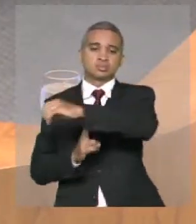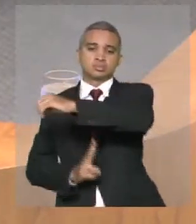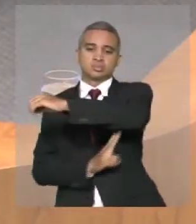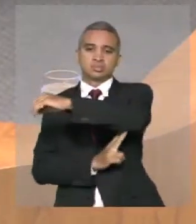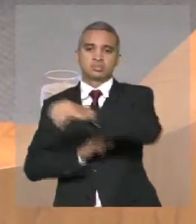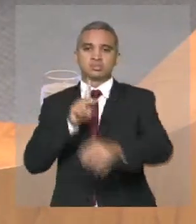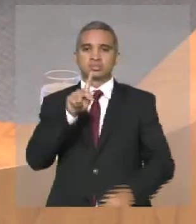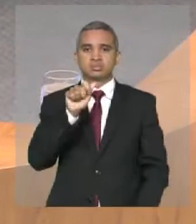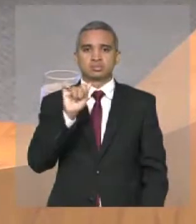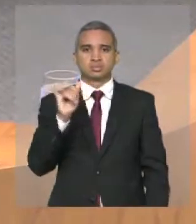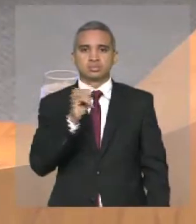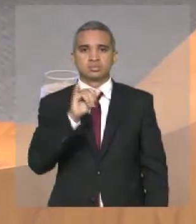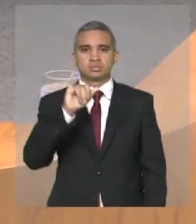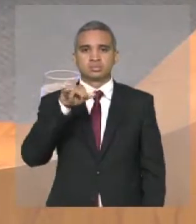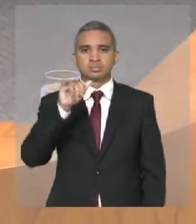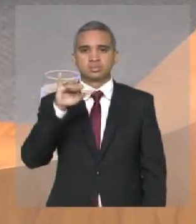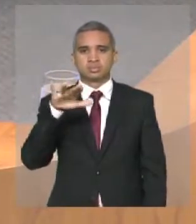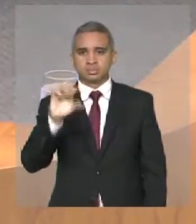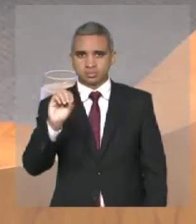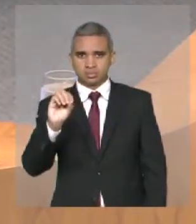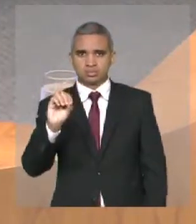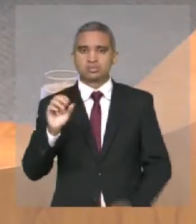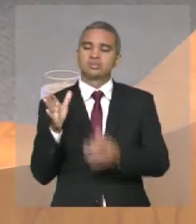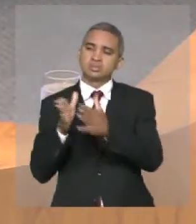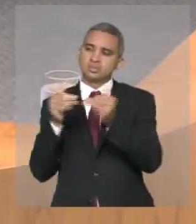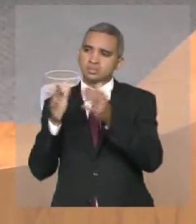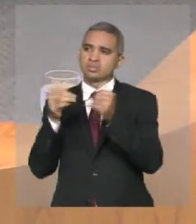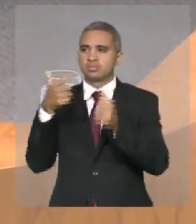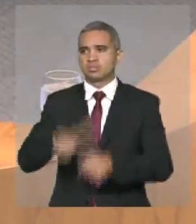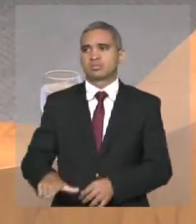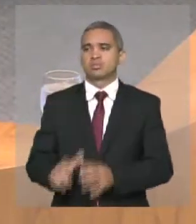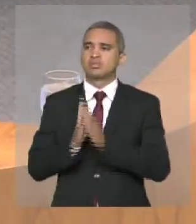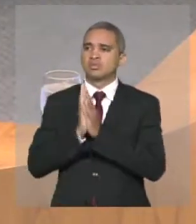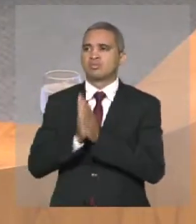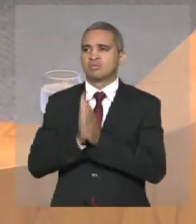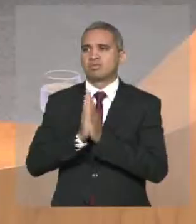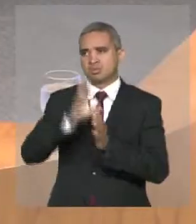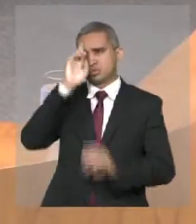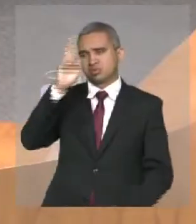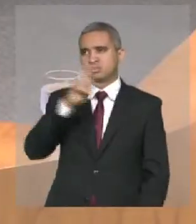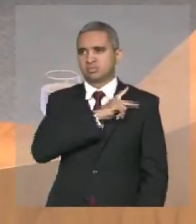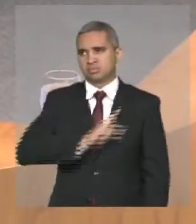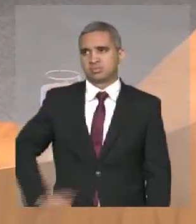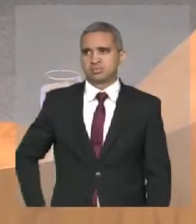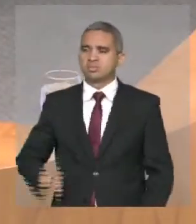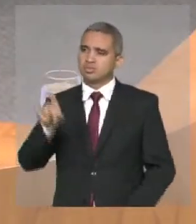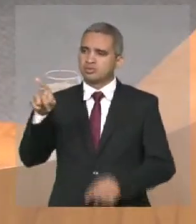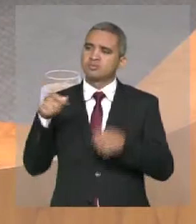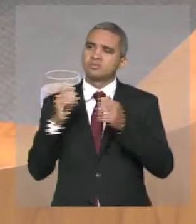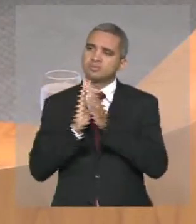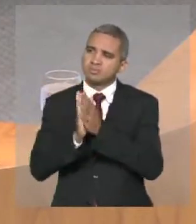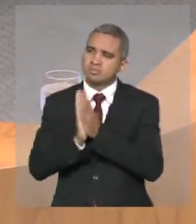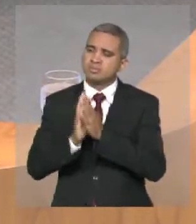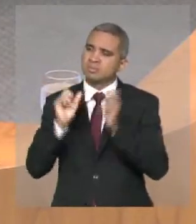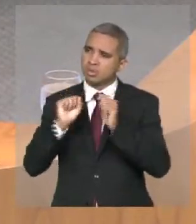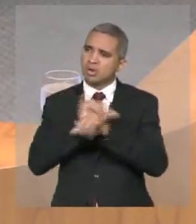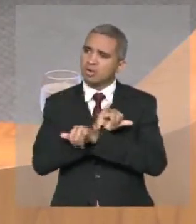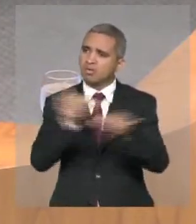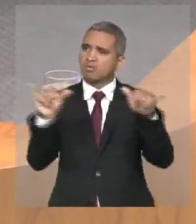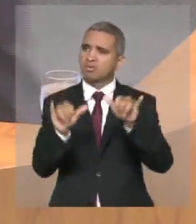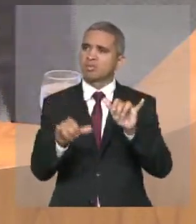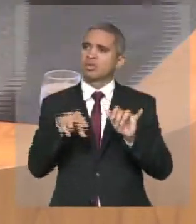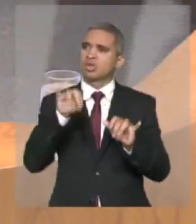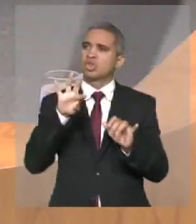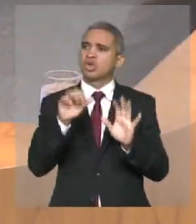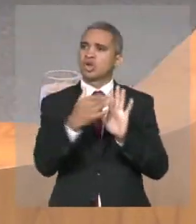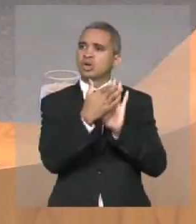Solicitamos mais uma vez, senhor prefeito, uma nota, emita uma nota na tarde de hoje, emita uma nota